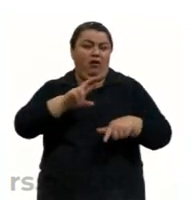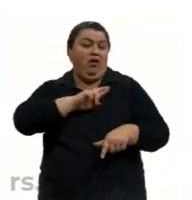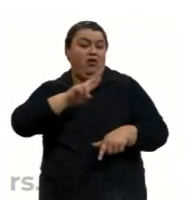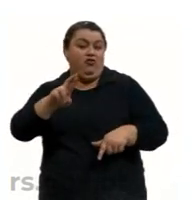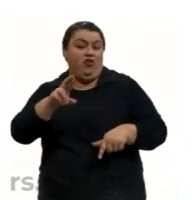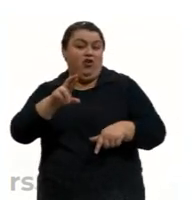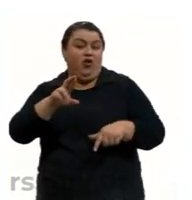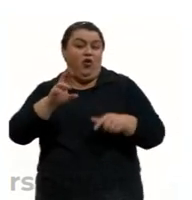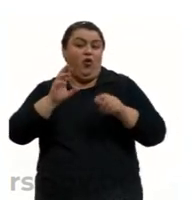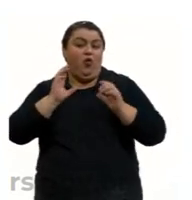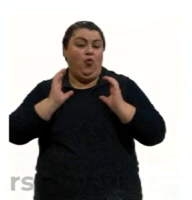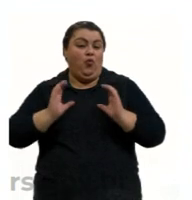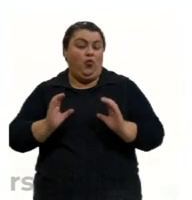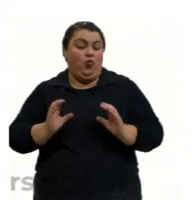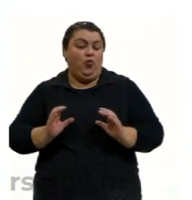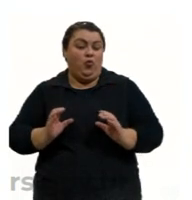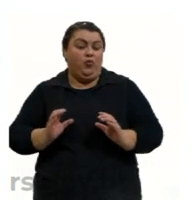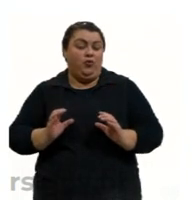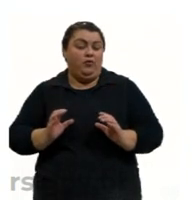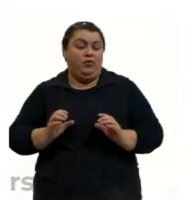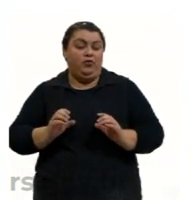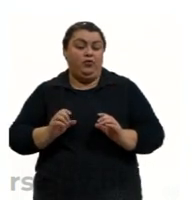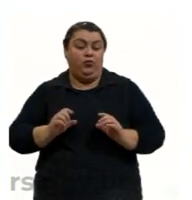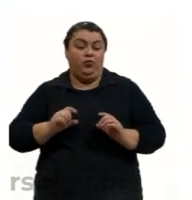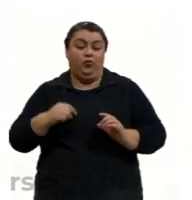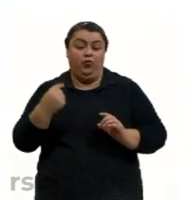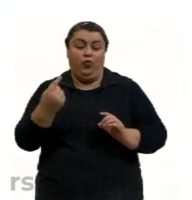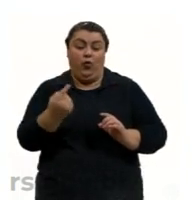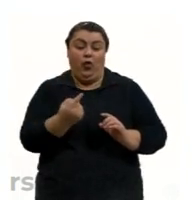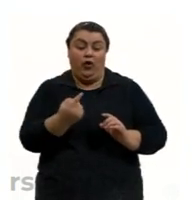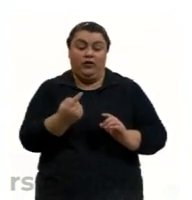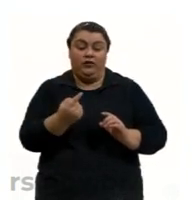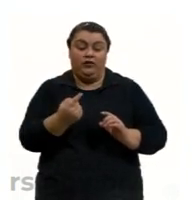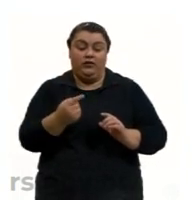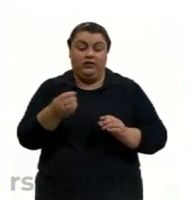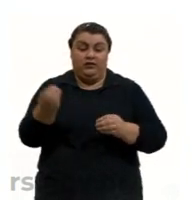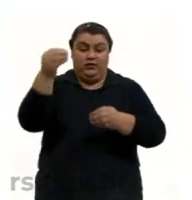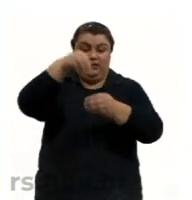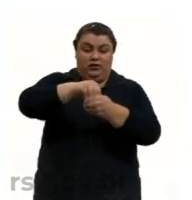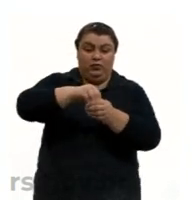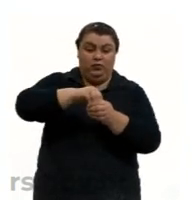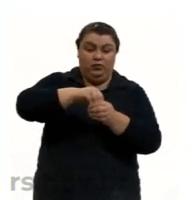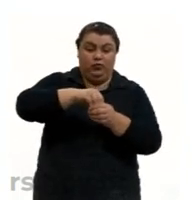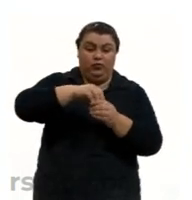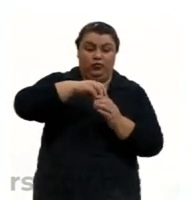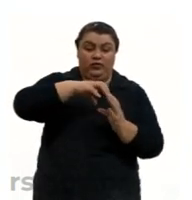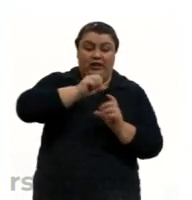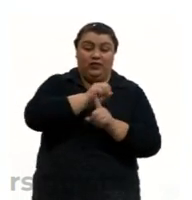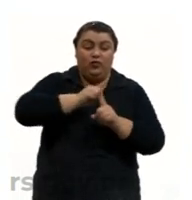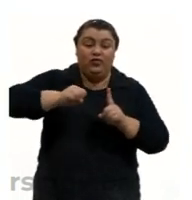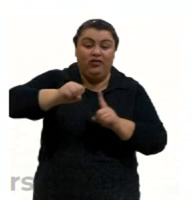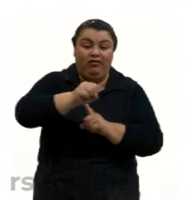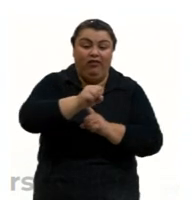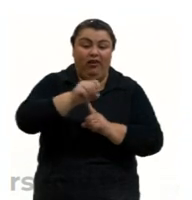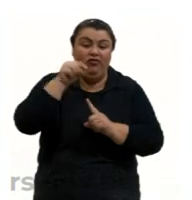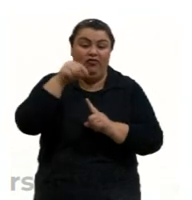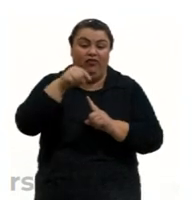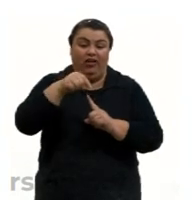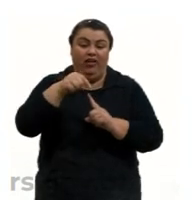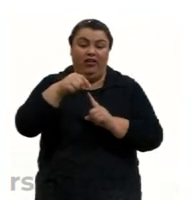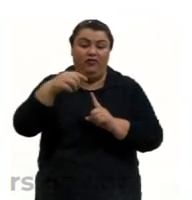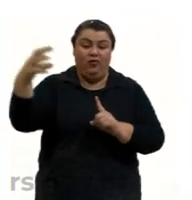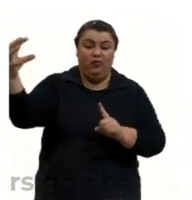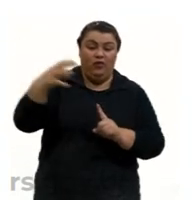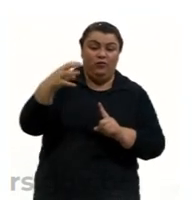Nós somos jogados ao mundo e a sociedade vai nos repassando esses valores. Nós vamos aprendendo a falar, desde as